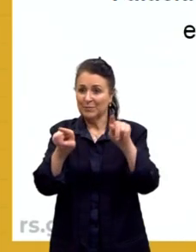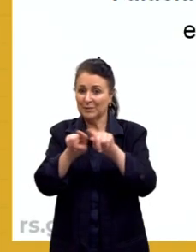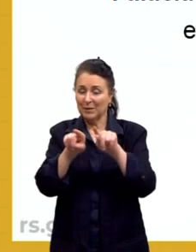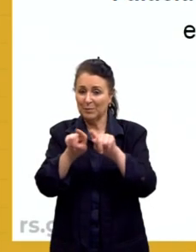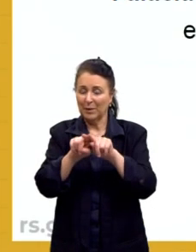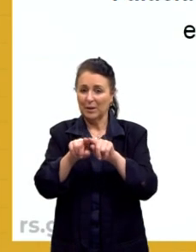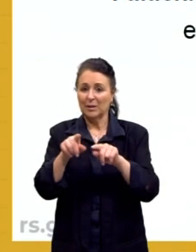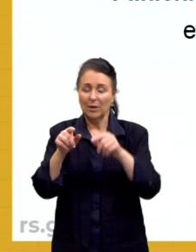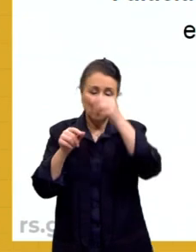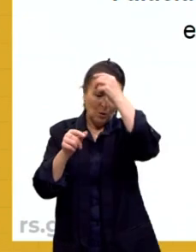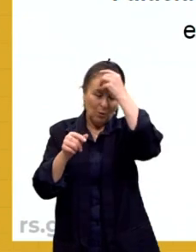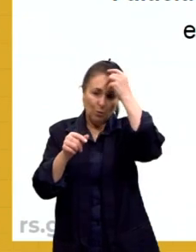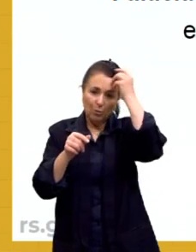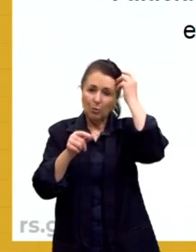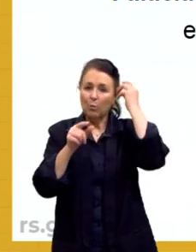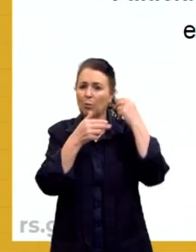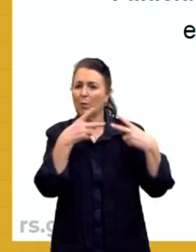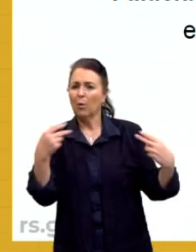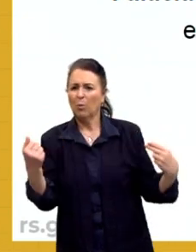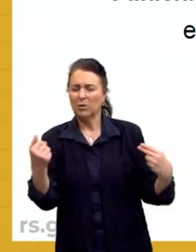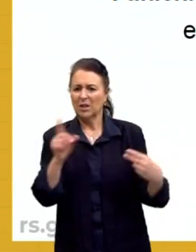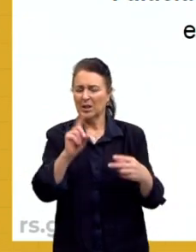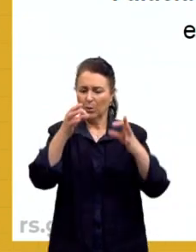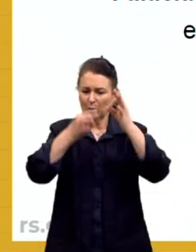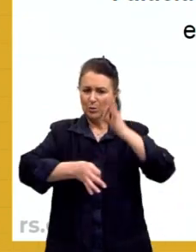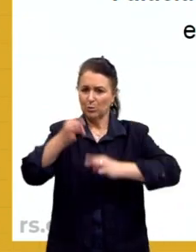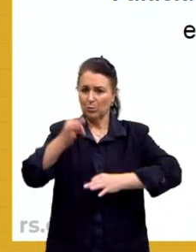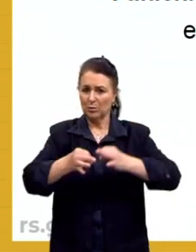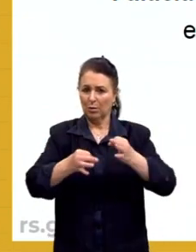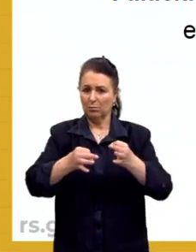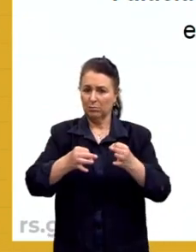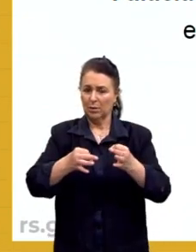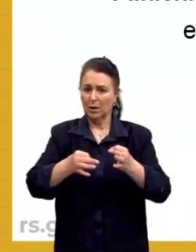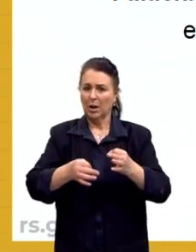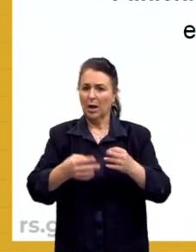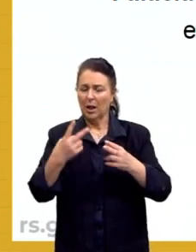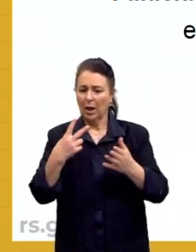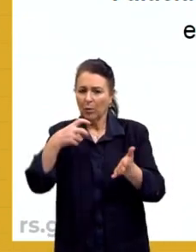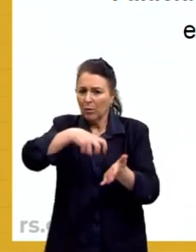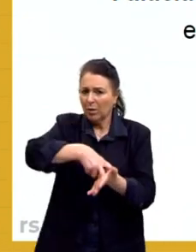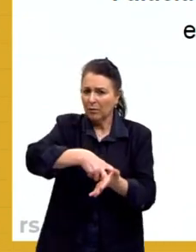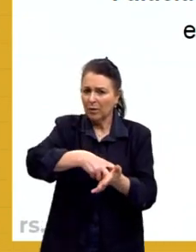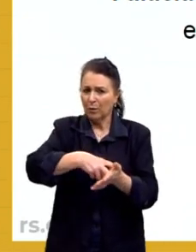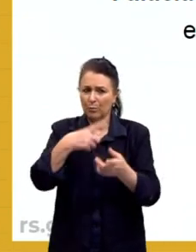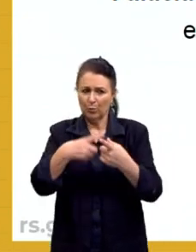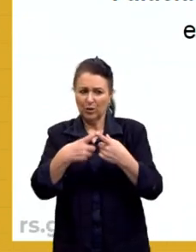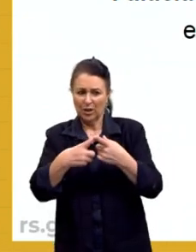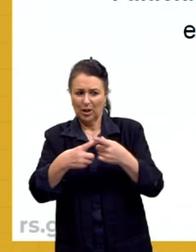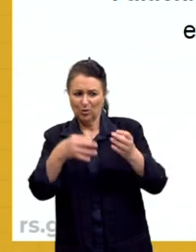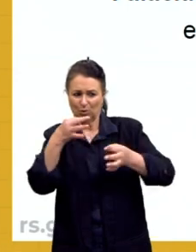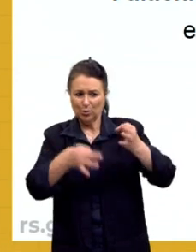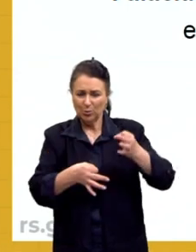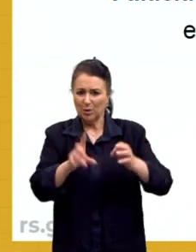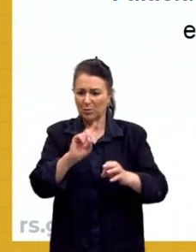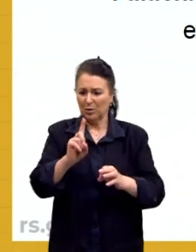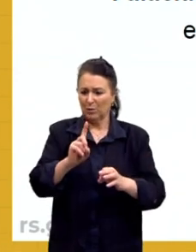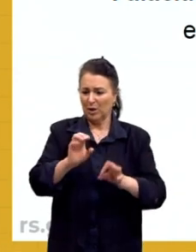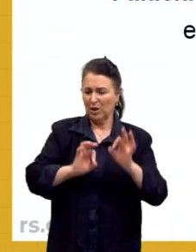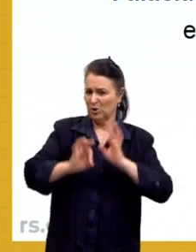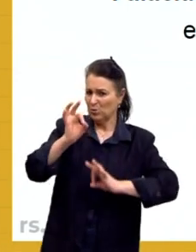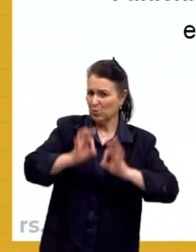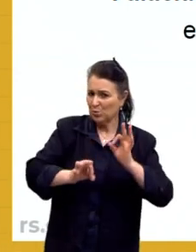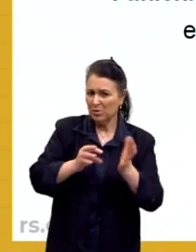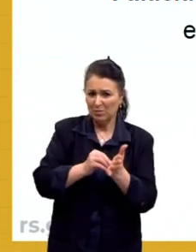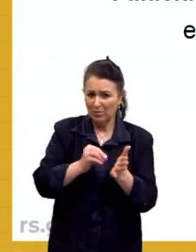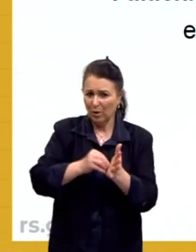uma ação injusta porque é condenável e é condenável porque é injusta. E aí fica nesse círculo vicioso e não consegue se